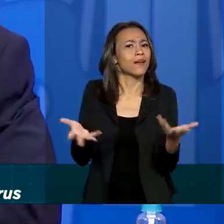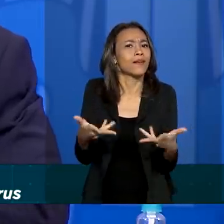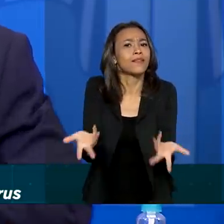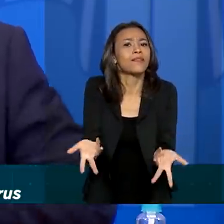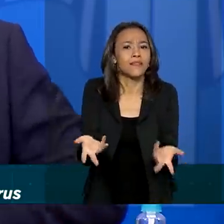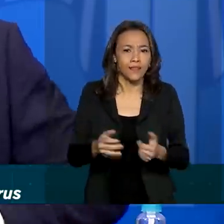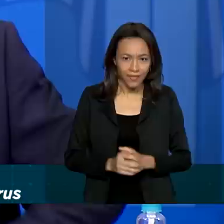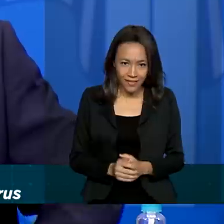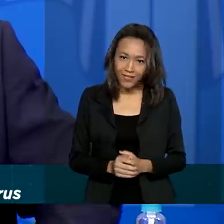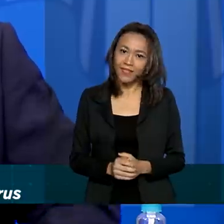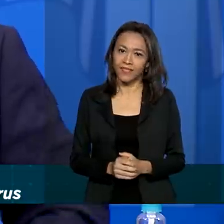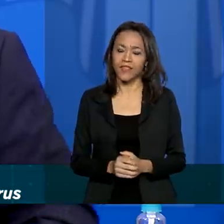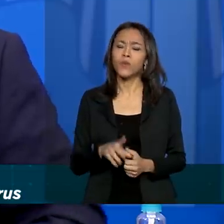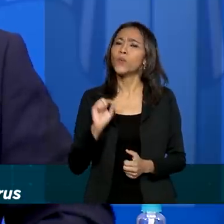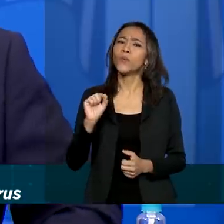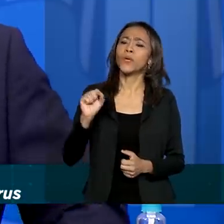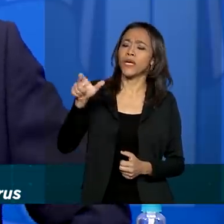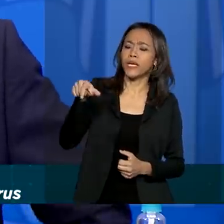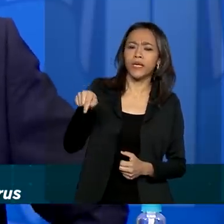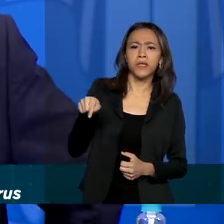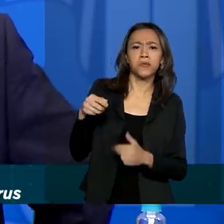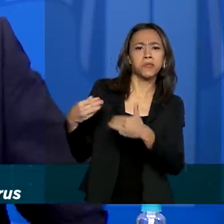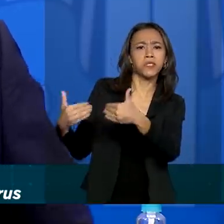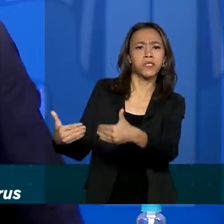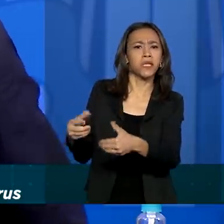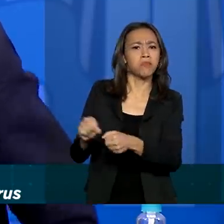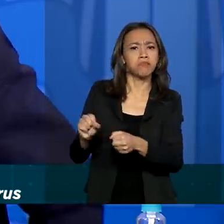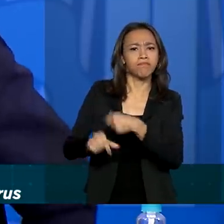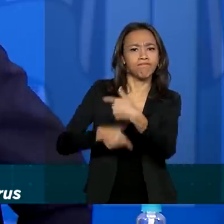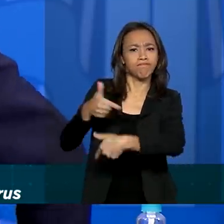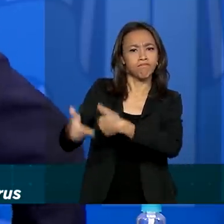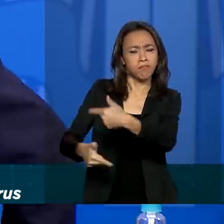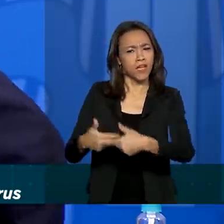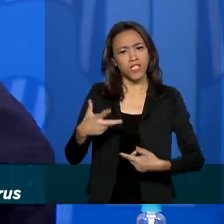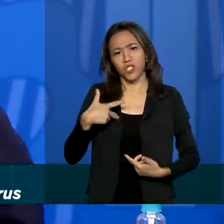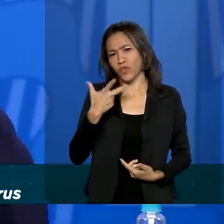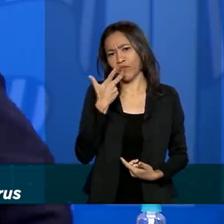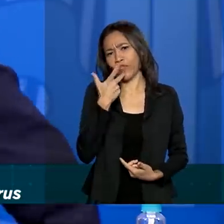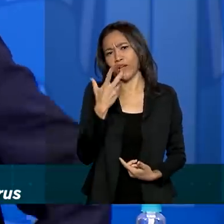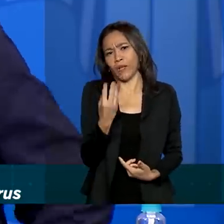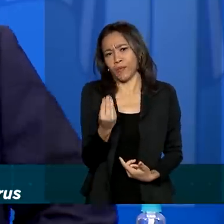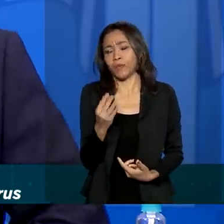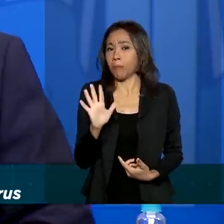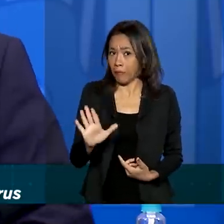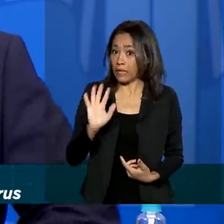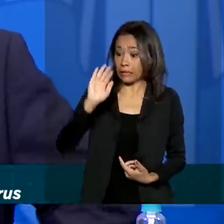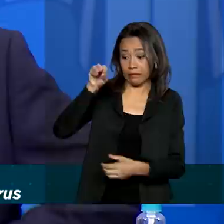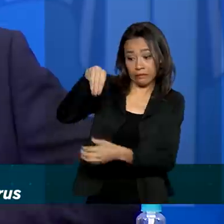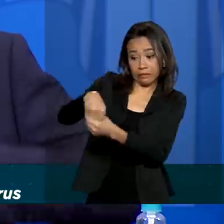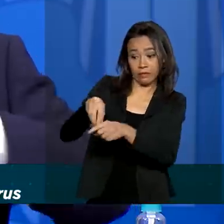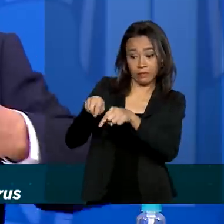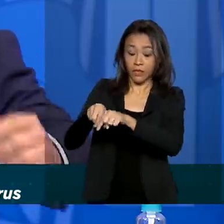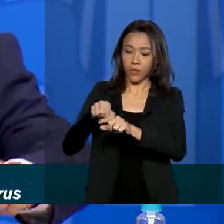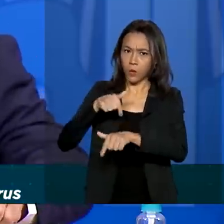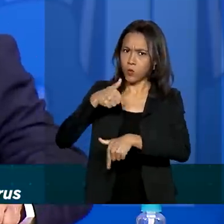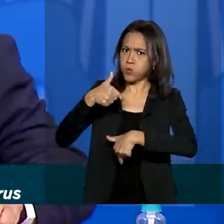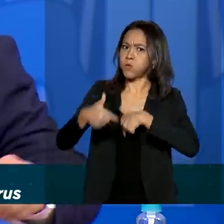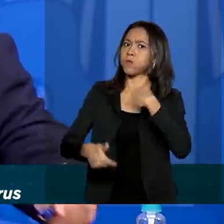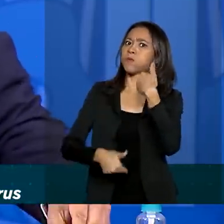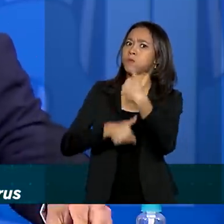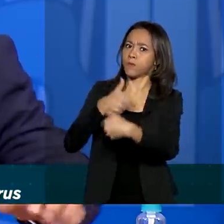A gente realmente não fala muito ali no Ministério, é um trabalho muito intenso e por